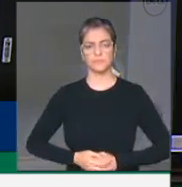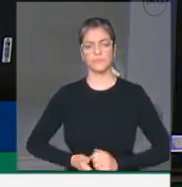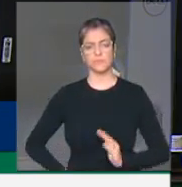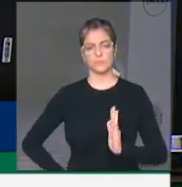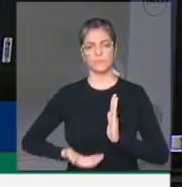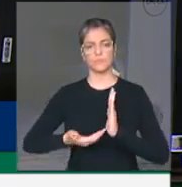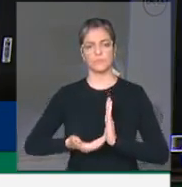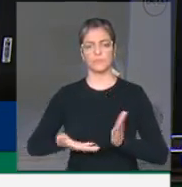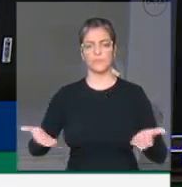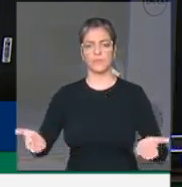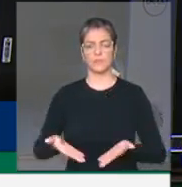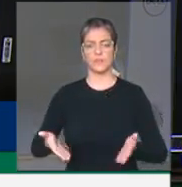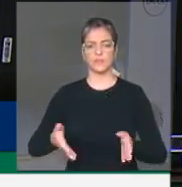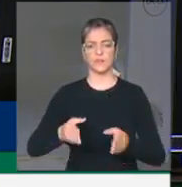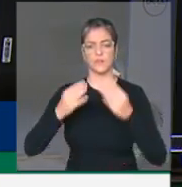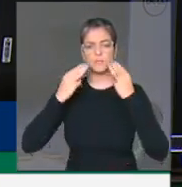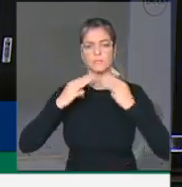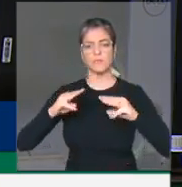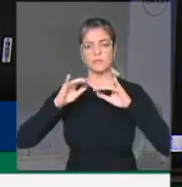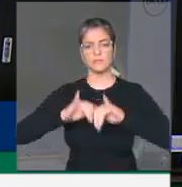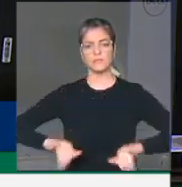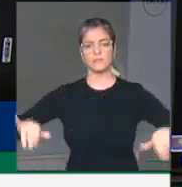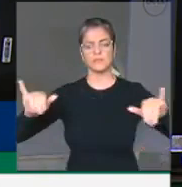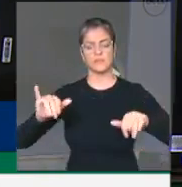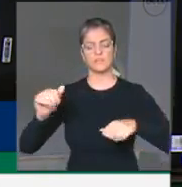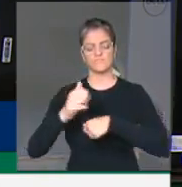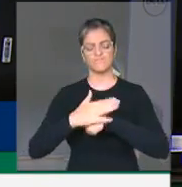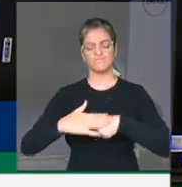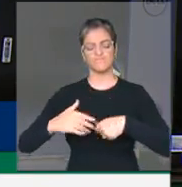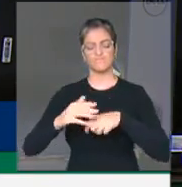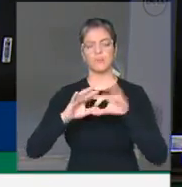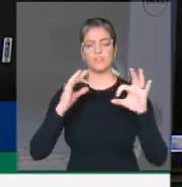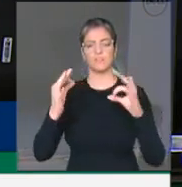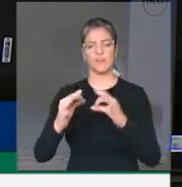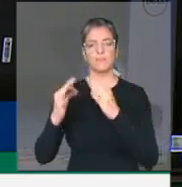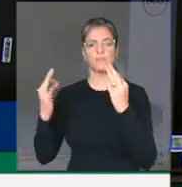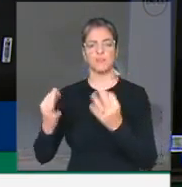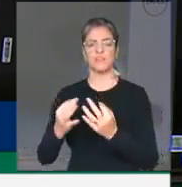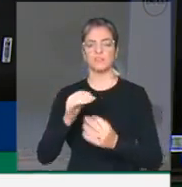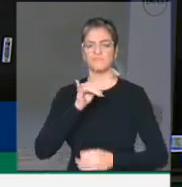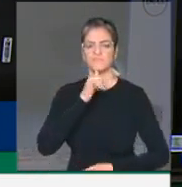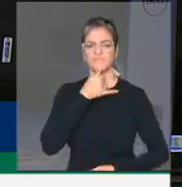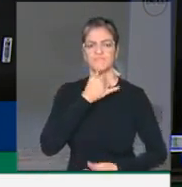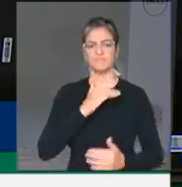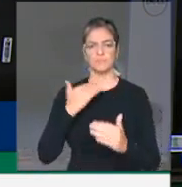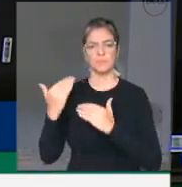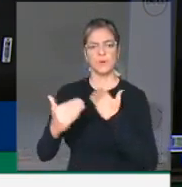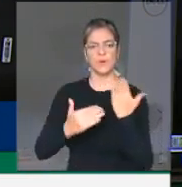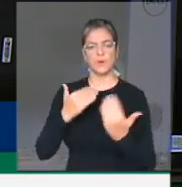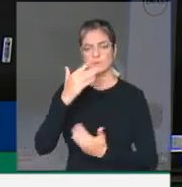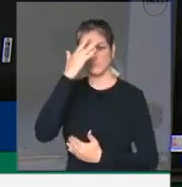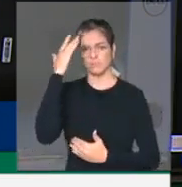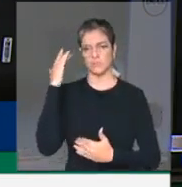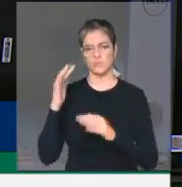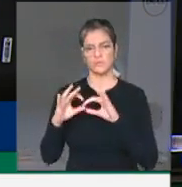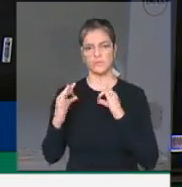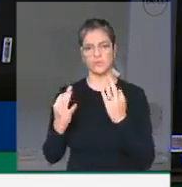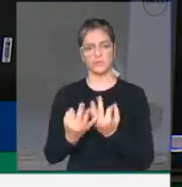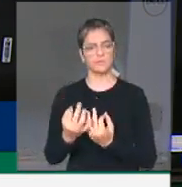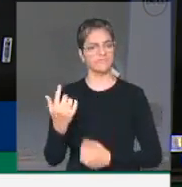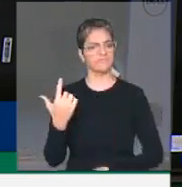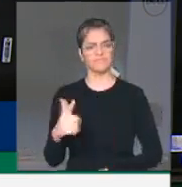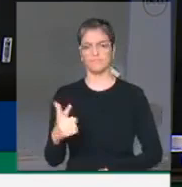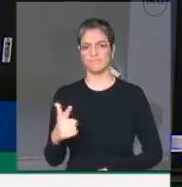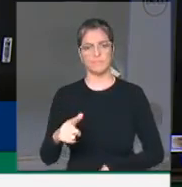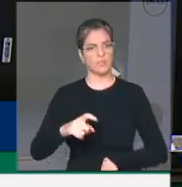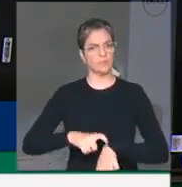traz uma palavra de solidariedade a essas famílias que perderam seus entes queridos e não tiveram sequer a possibilidade